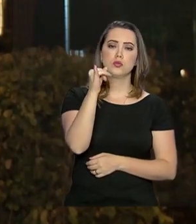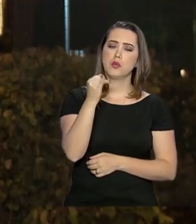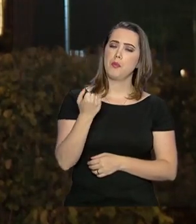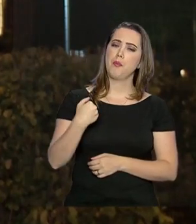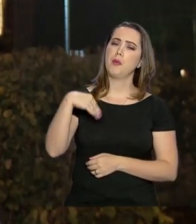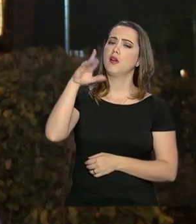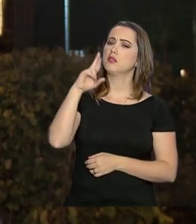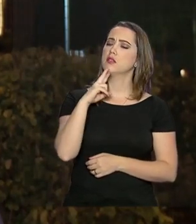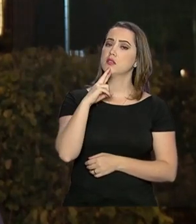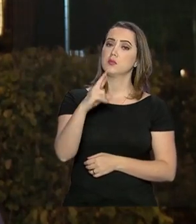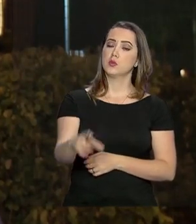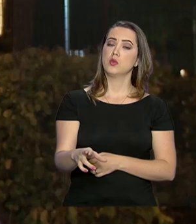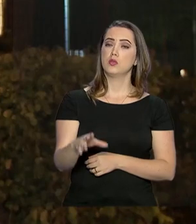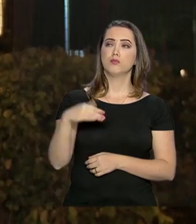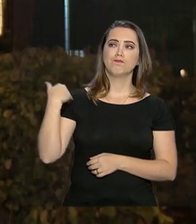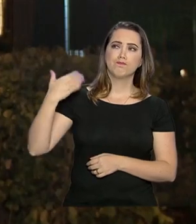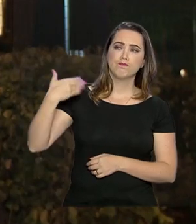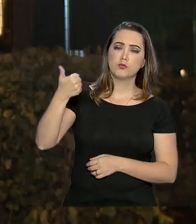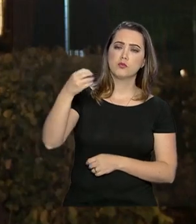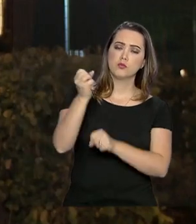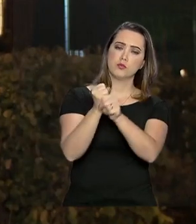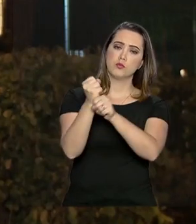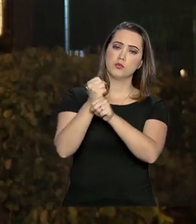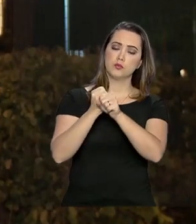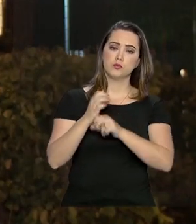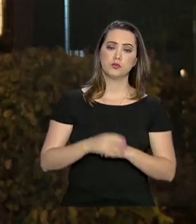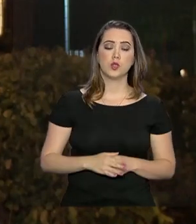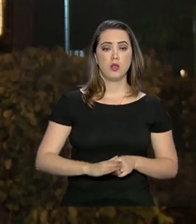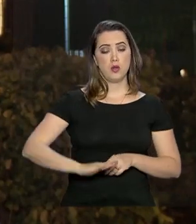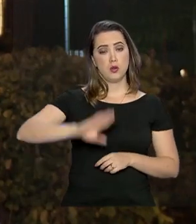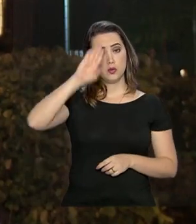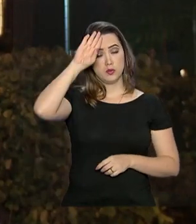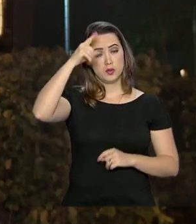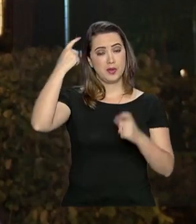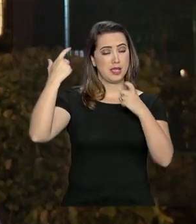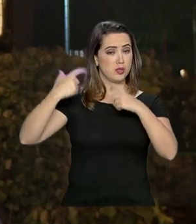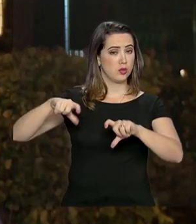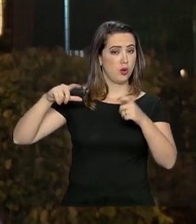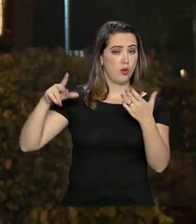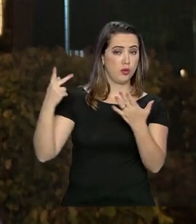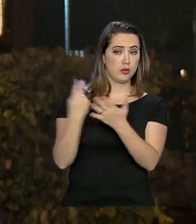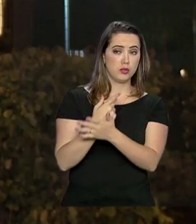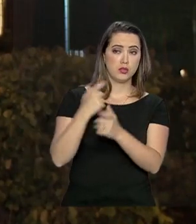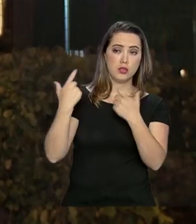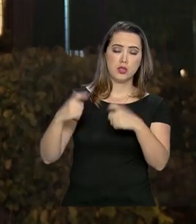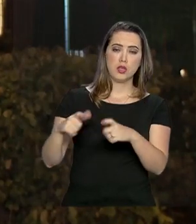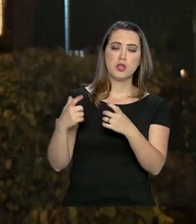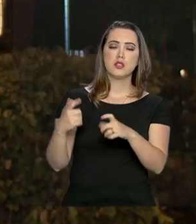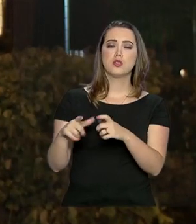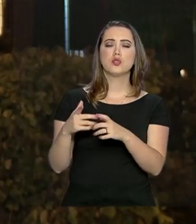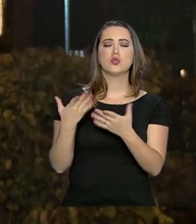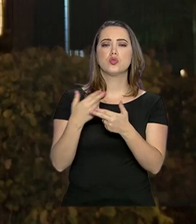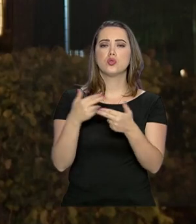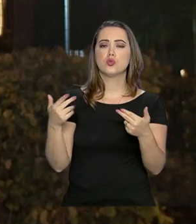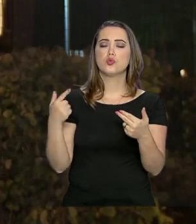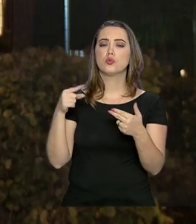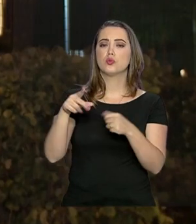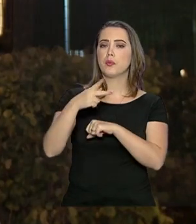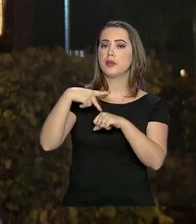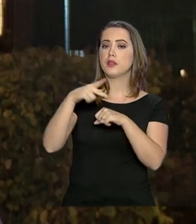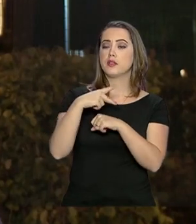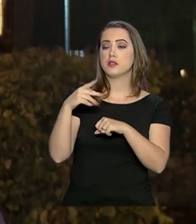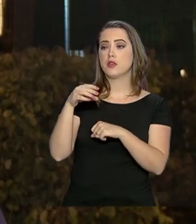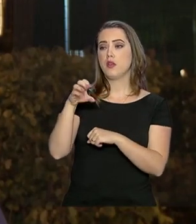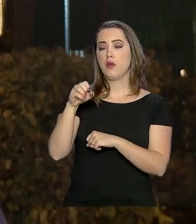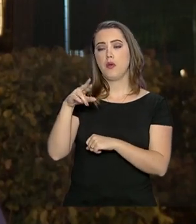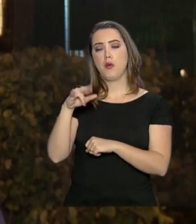resultado nos últimos 10 anos. Os principais destinos dos produtos brasileiros na região foram Emirados Árabes Unidos,